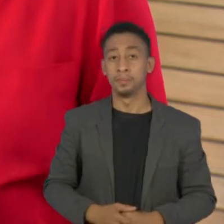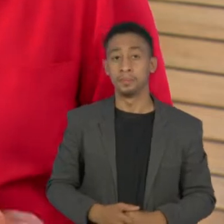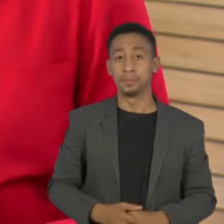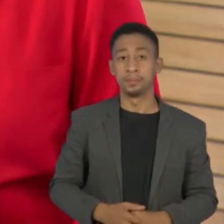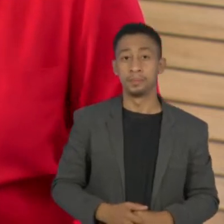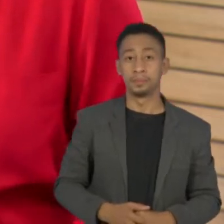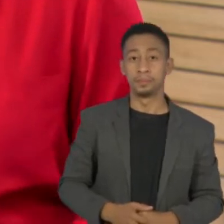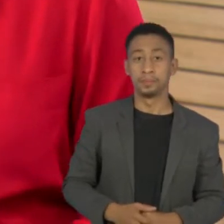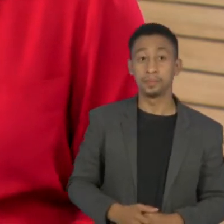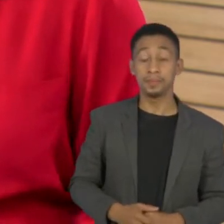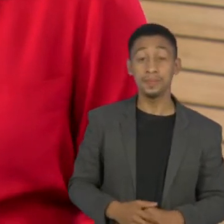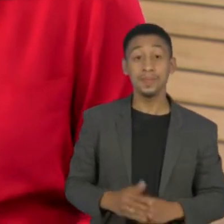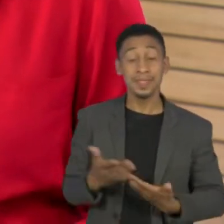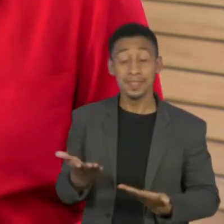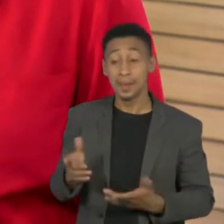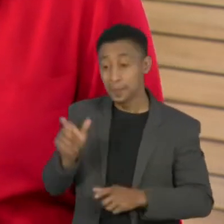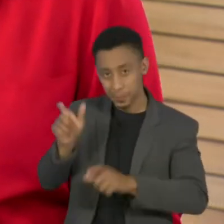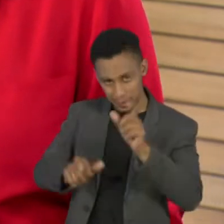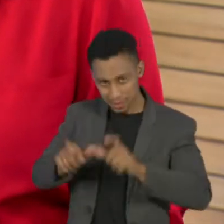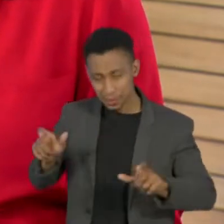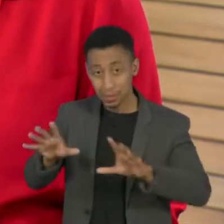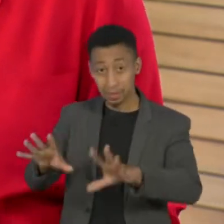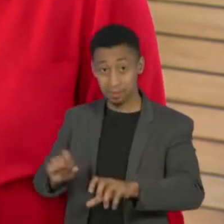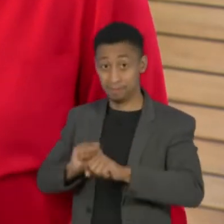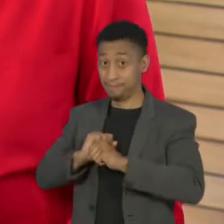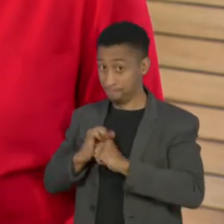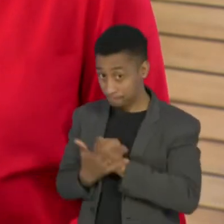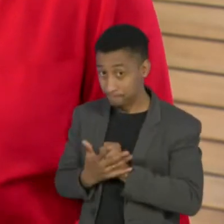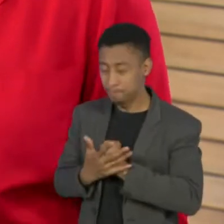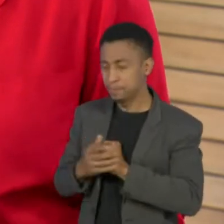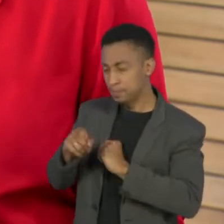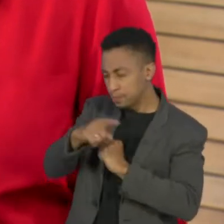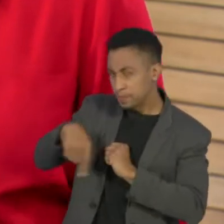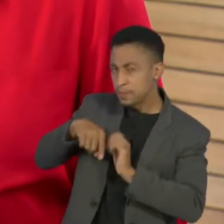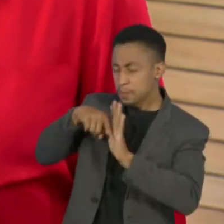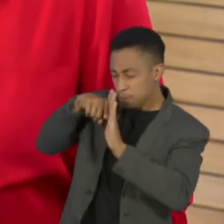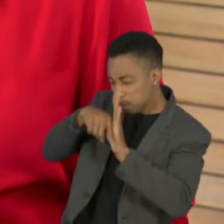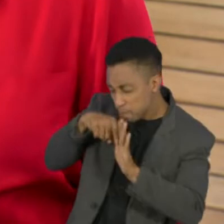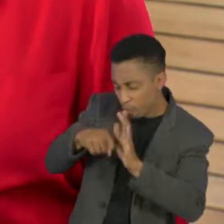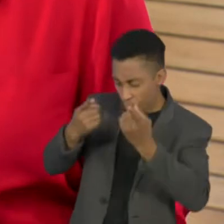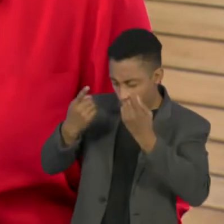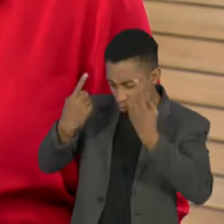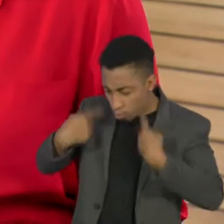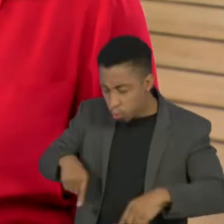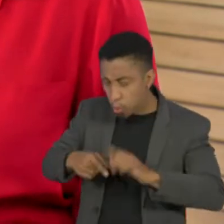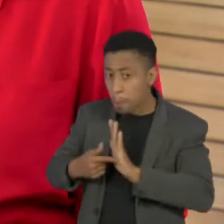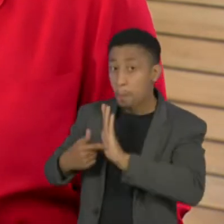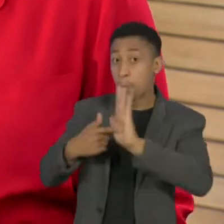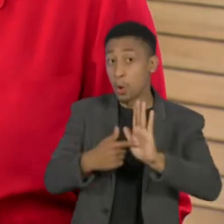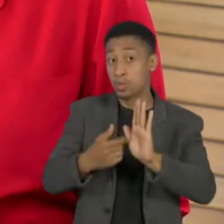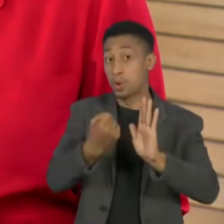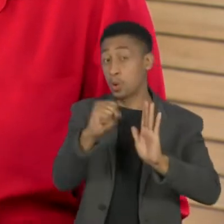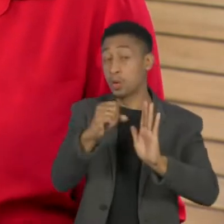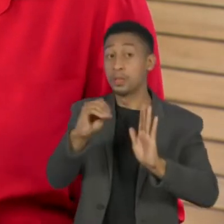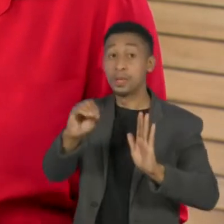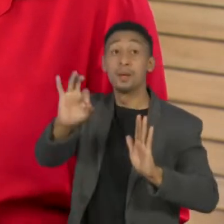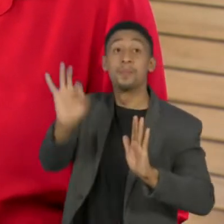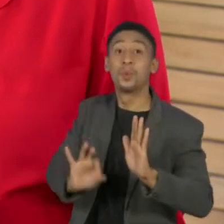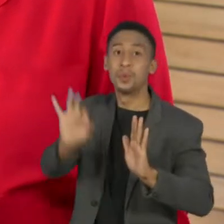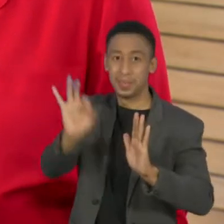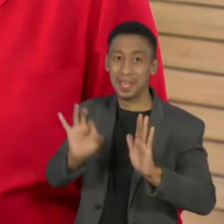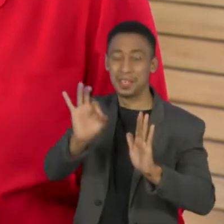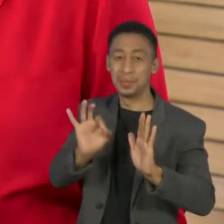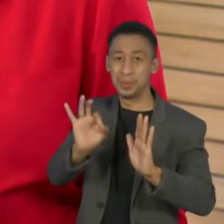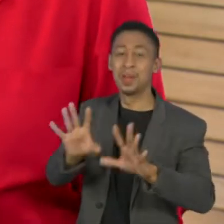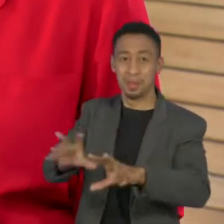Pesquisas em pacientes que tiveram a Covid-19 apontam que cerca de 80% dos infectados apresentaram perda